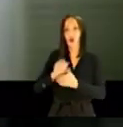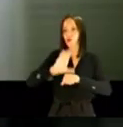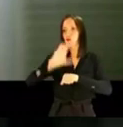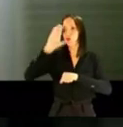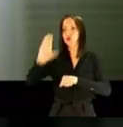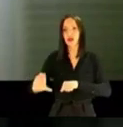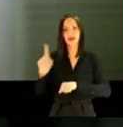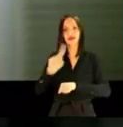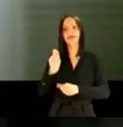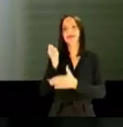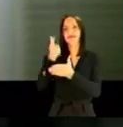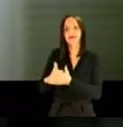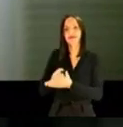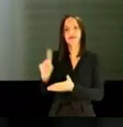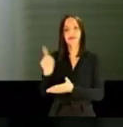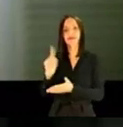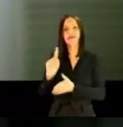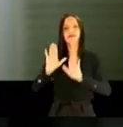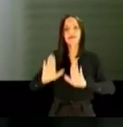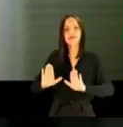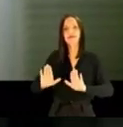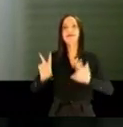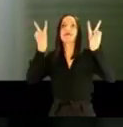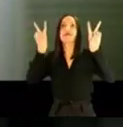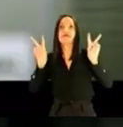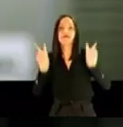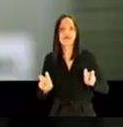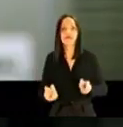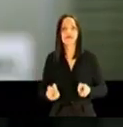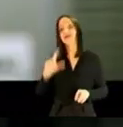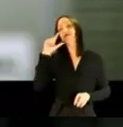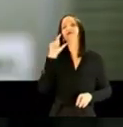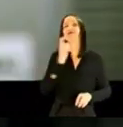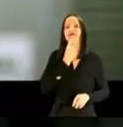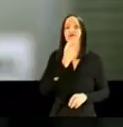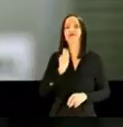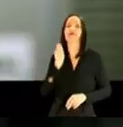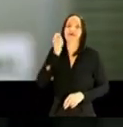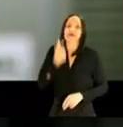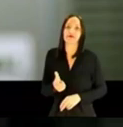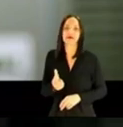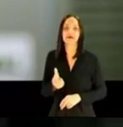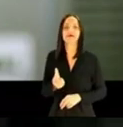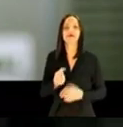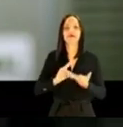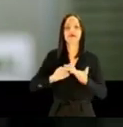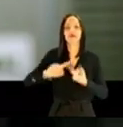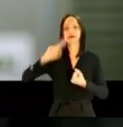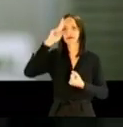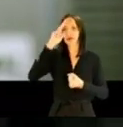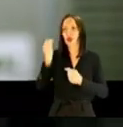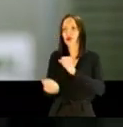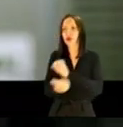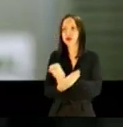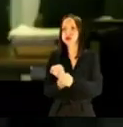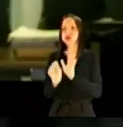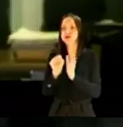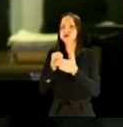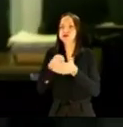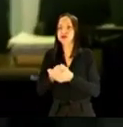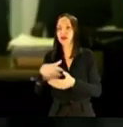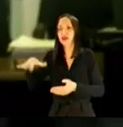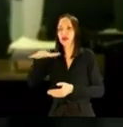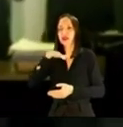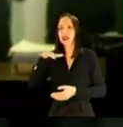A justiça havia decidido que esta indenização não devia ser paga, mas mesmo assim, por algum motivo, Ricardo Nunes fez o pagamento.